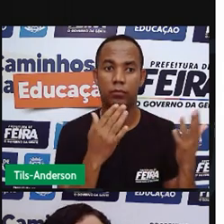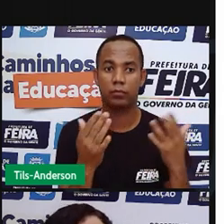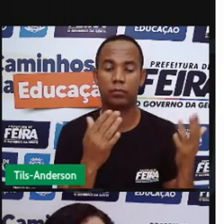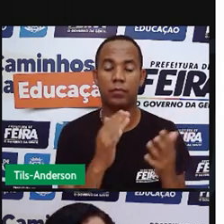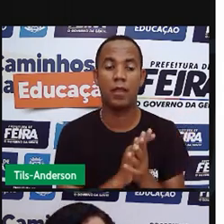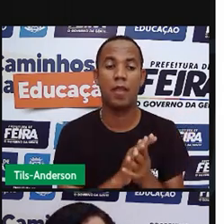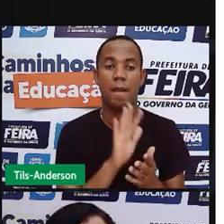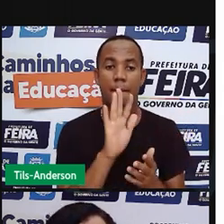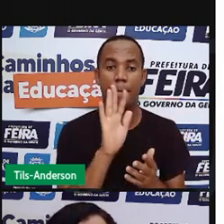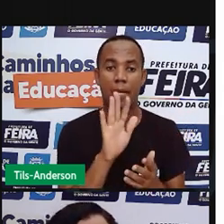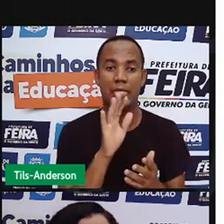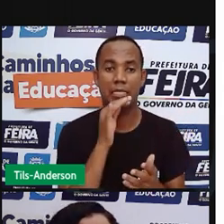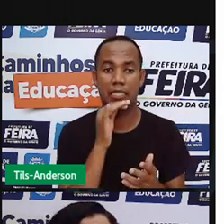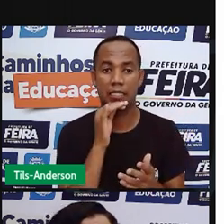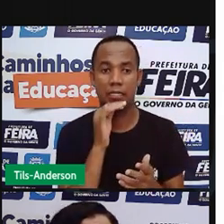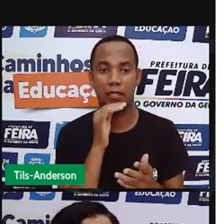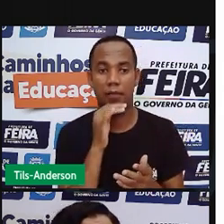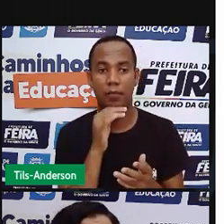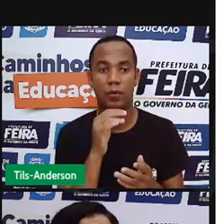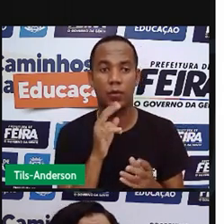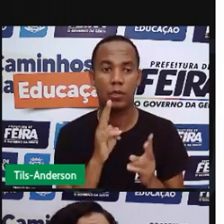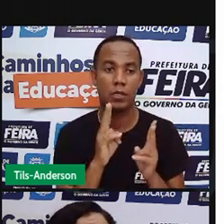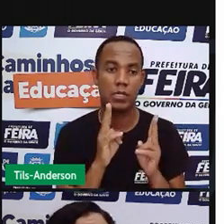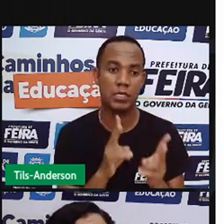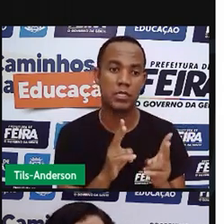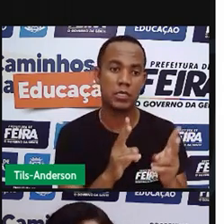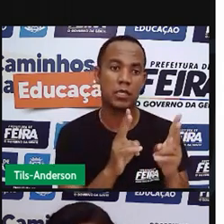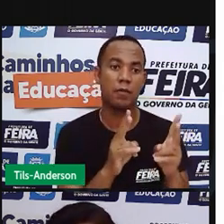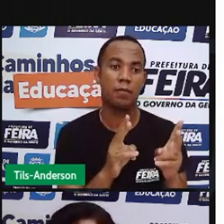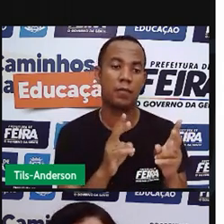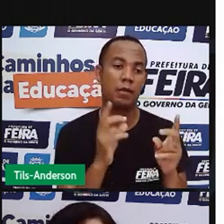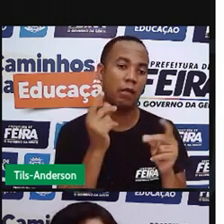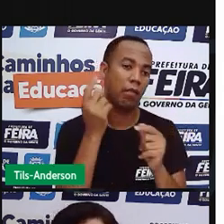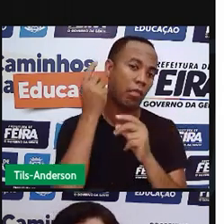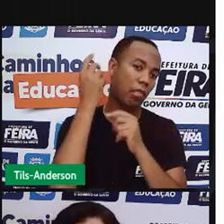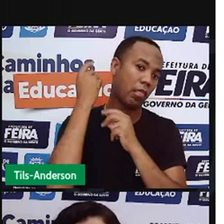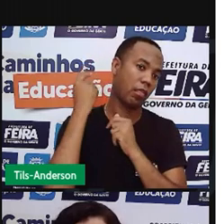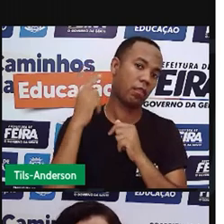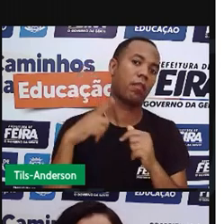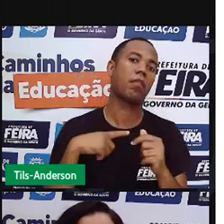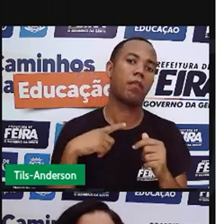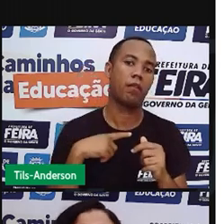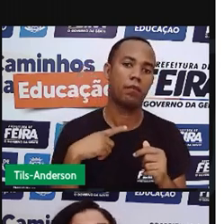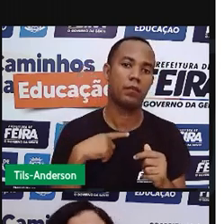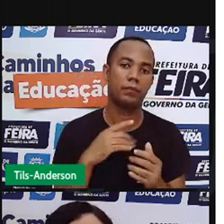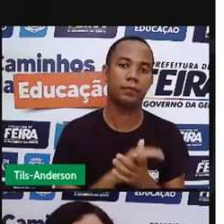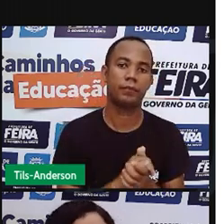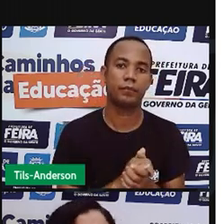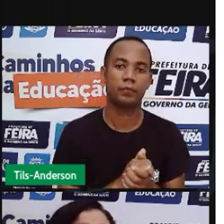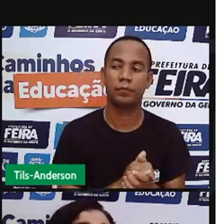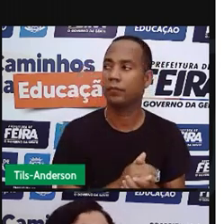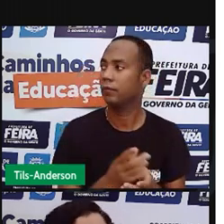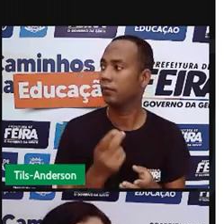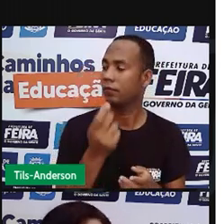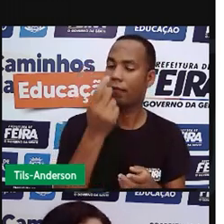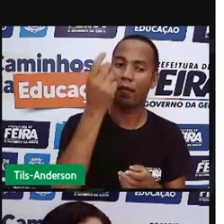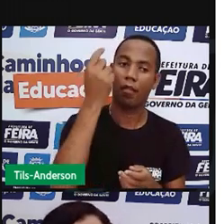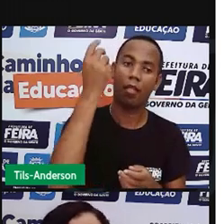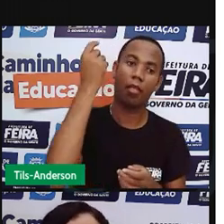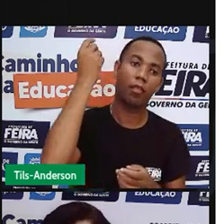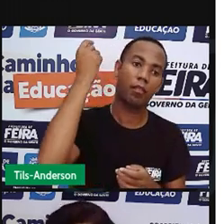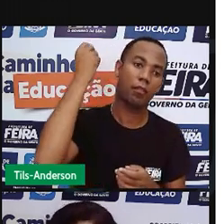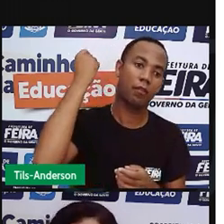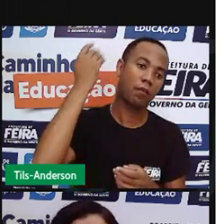a mesma idade. São as atividades mais antigas que existem. Ó, é tão